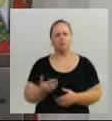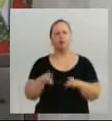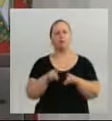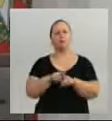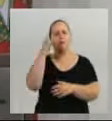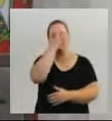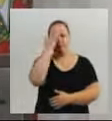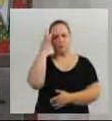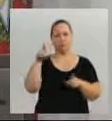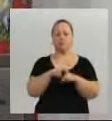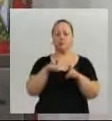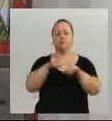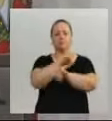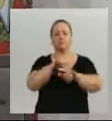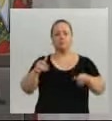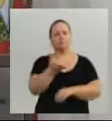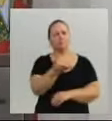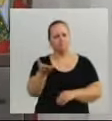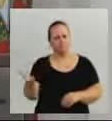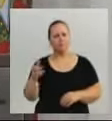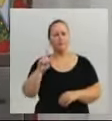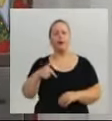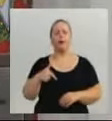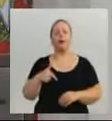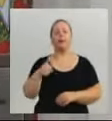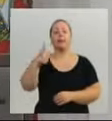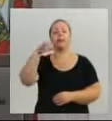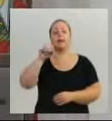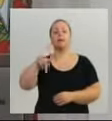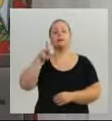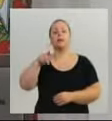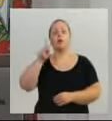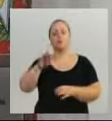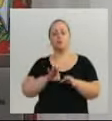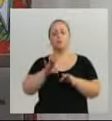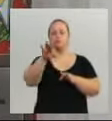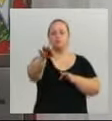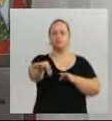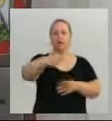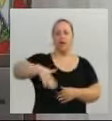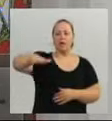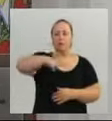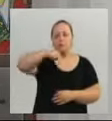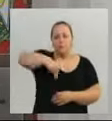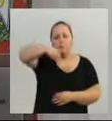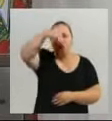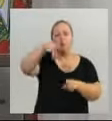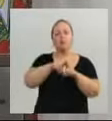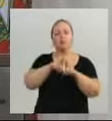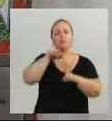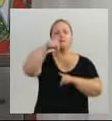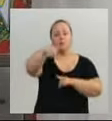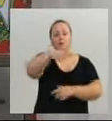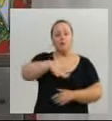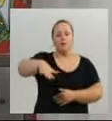também que são cerca de 10 quilômetros na região norte, e posteriormente a Prefeitura, a Secretaria de Obras, já está